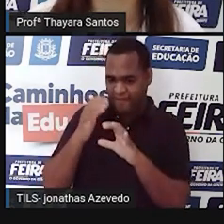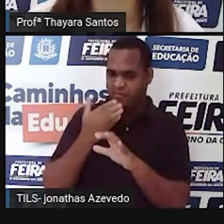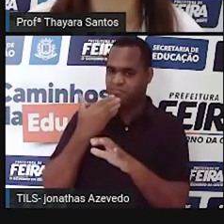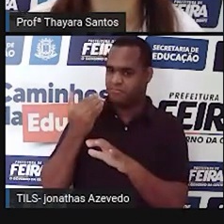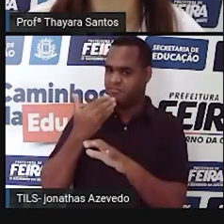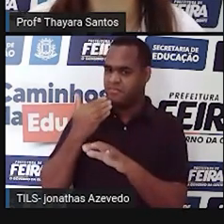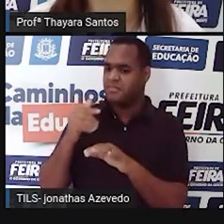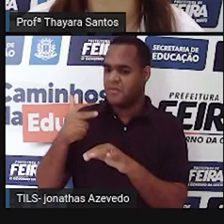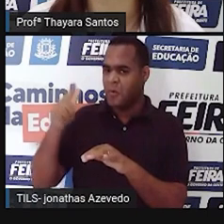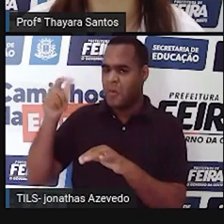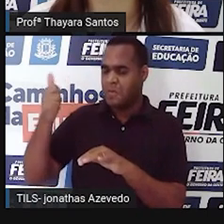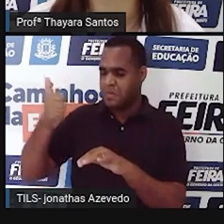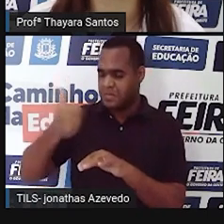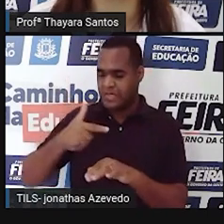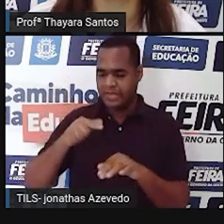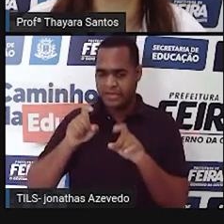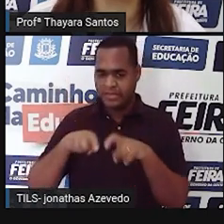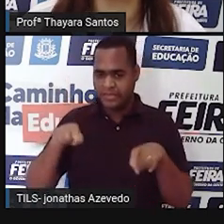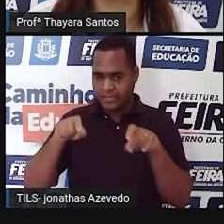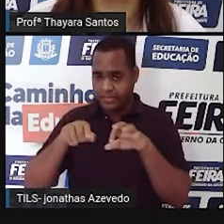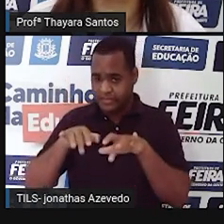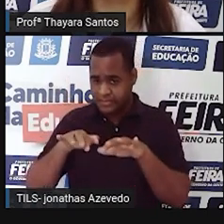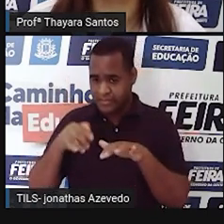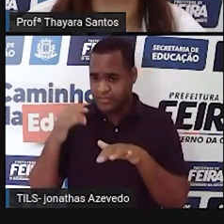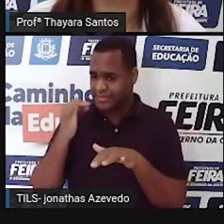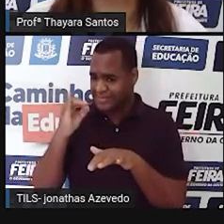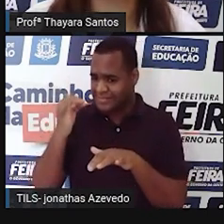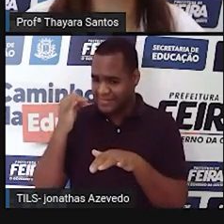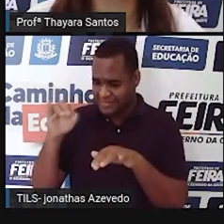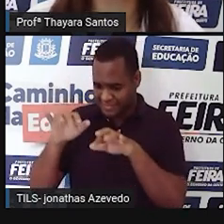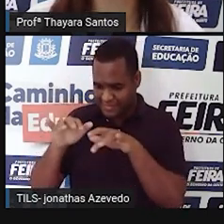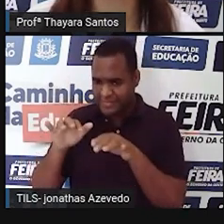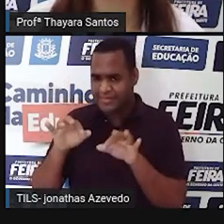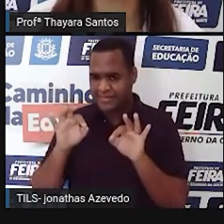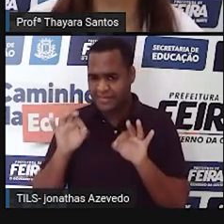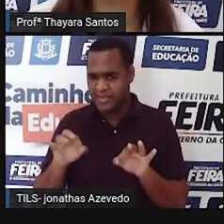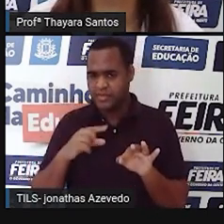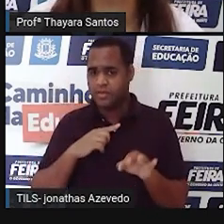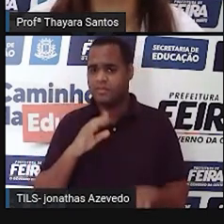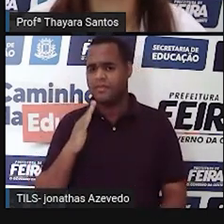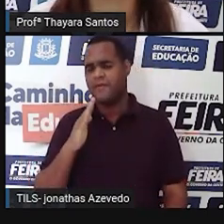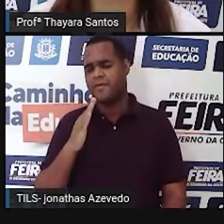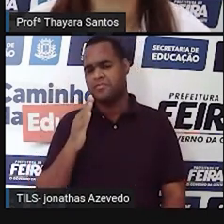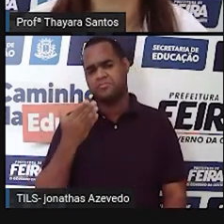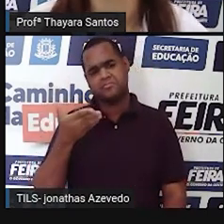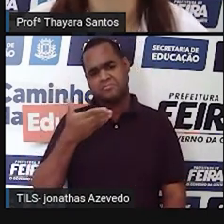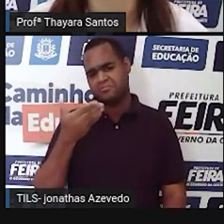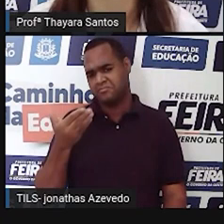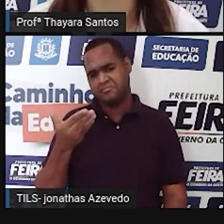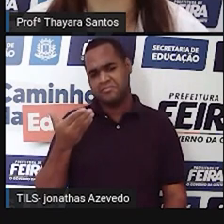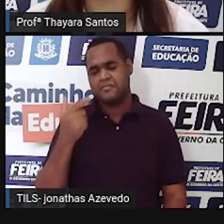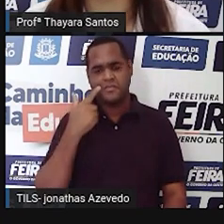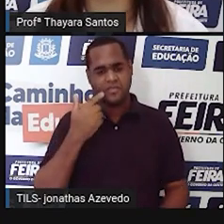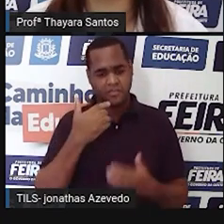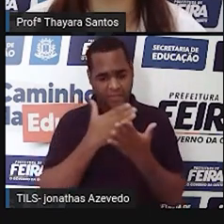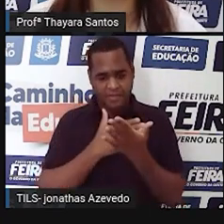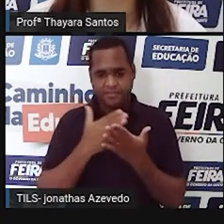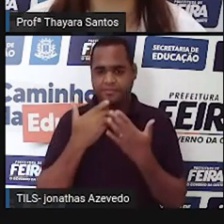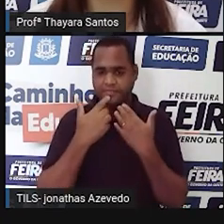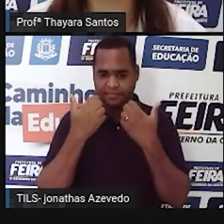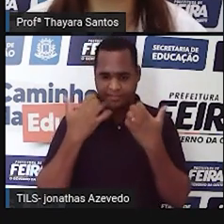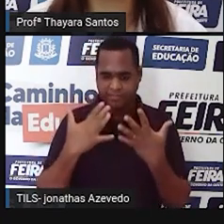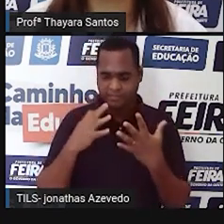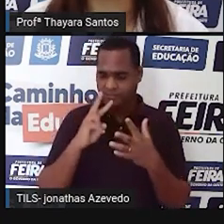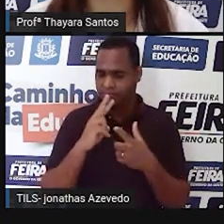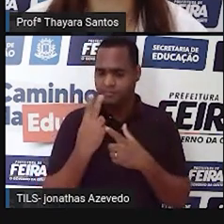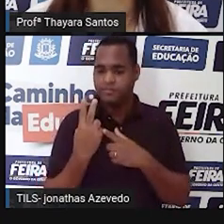apresentam melhor resolução do que os microscópios eletrônicos. Essa afirmação é falsa, né, gente? Comecei falando para vocês justamente o